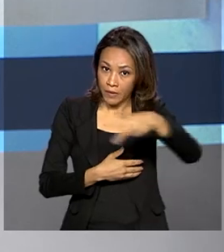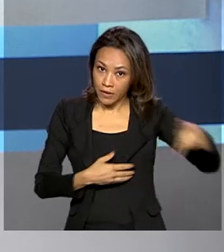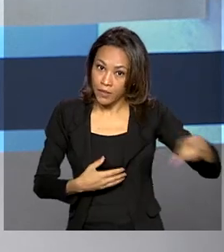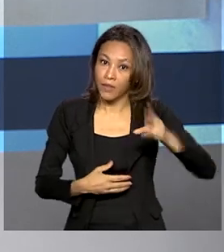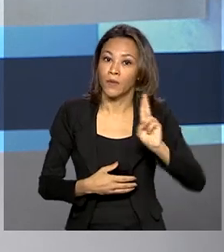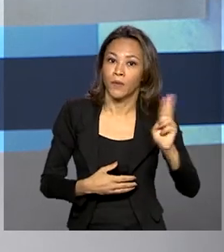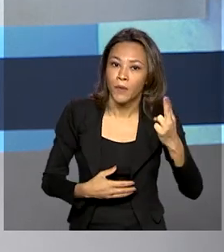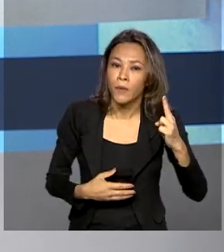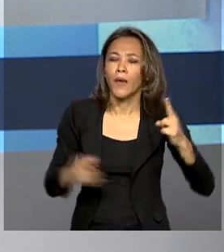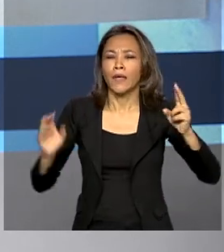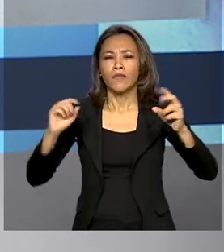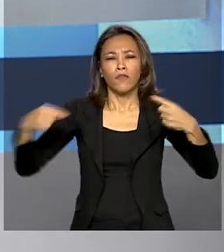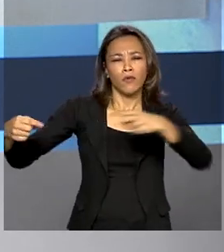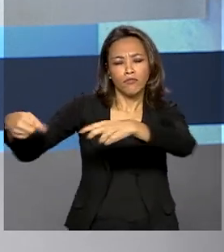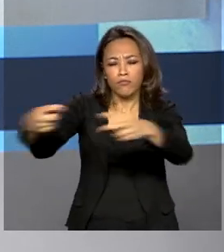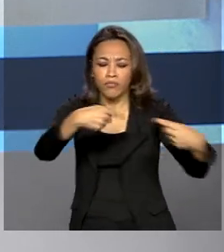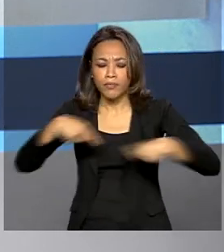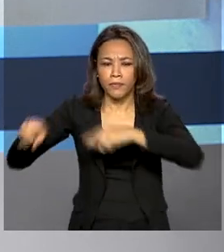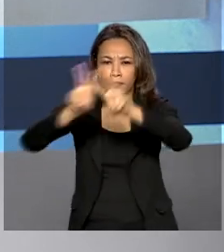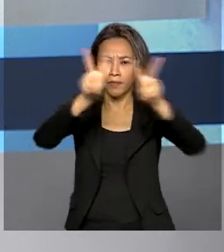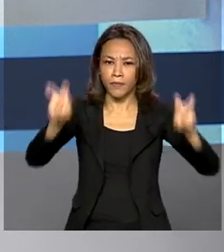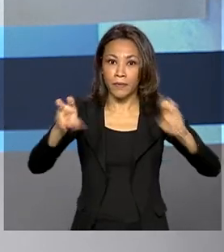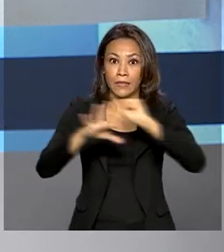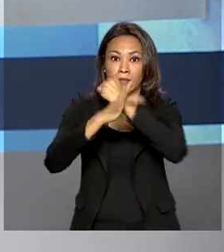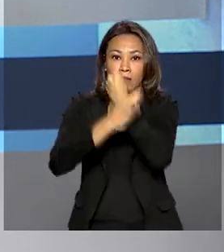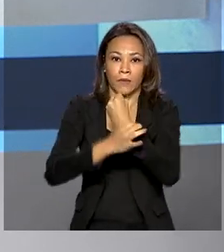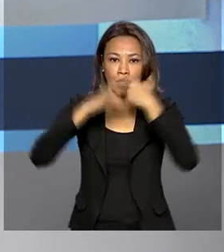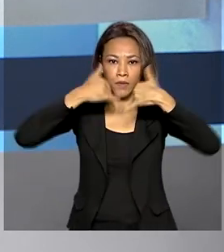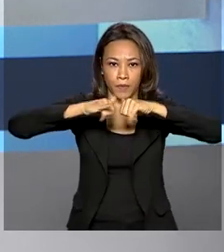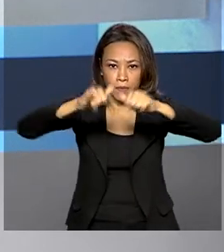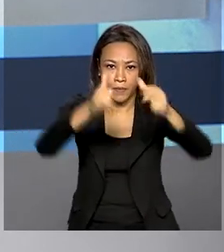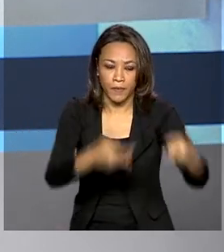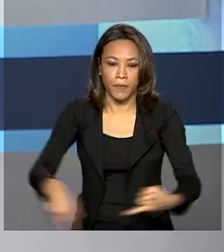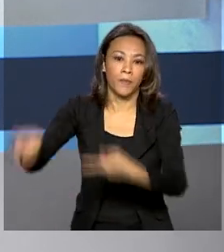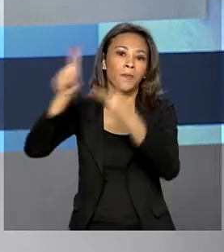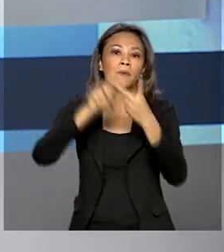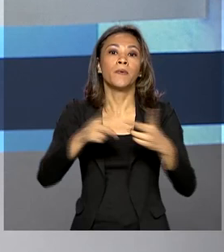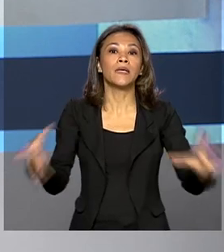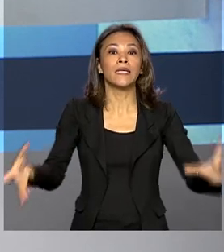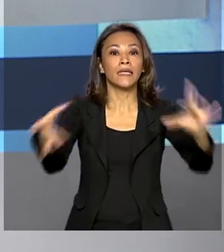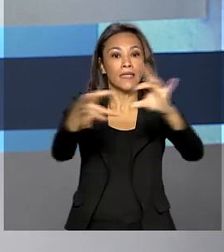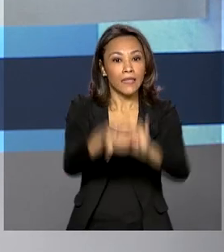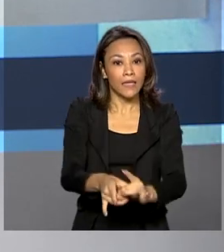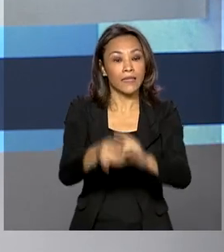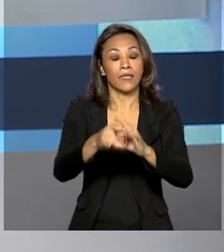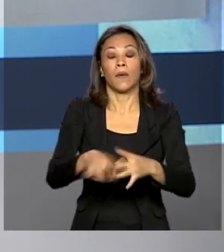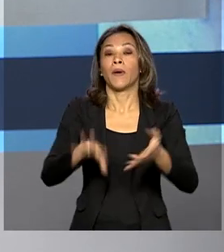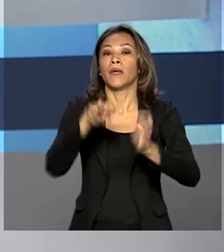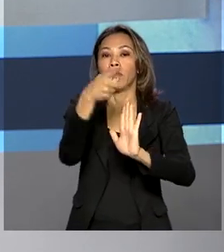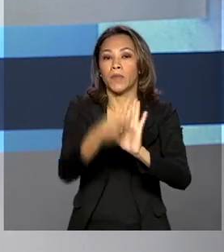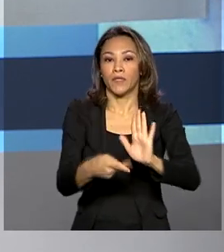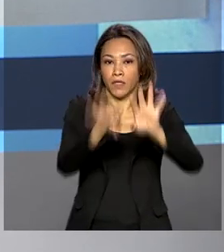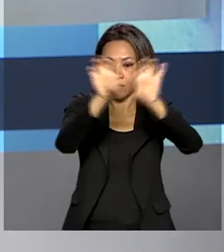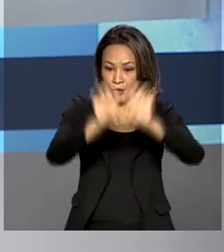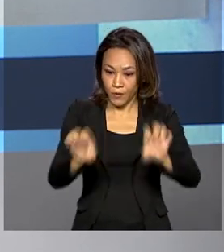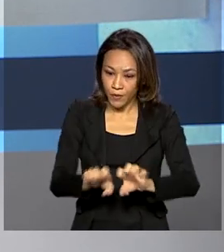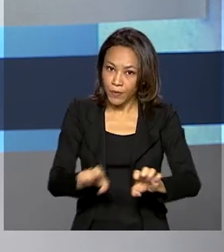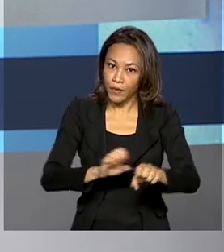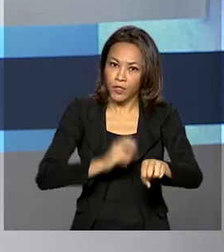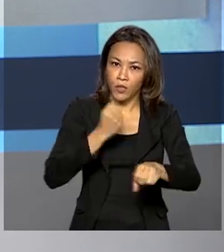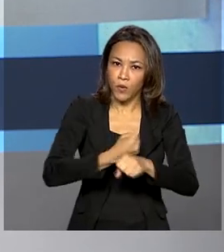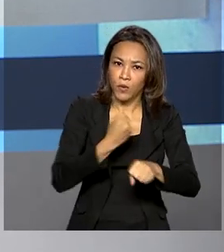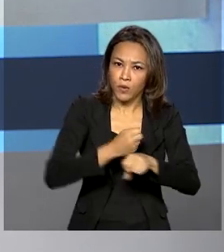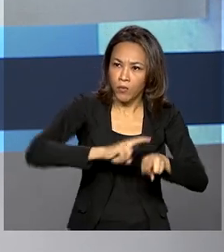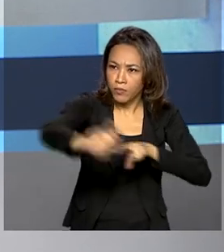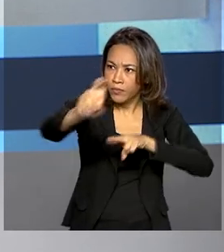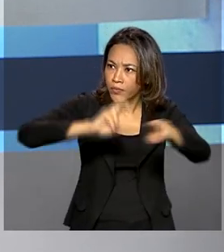foram discutidos temas como segurança energética, integração e projetos de infraestrutura de hidrovias, além de uma nova ponte